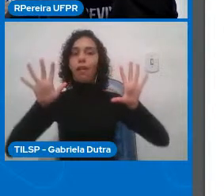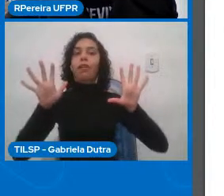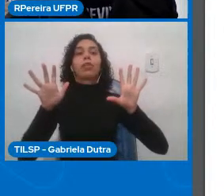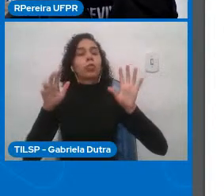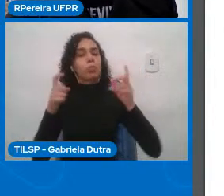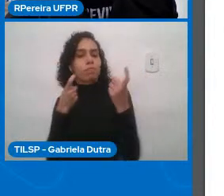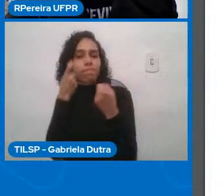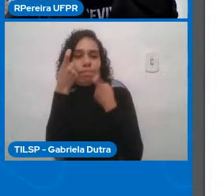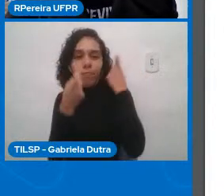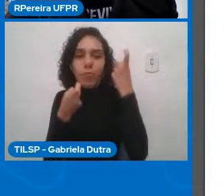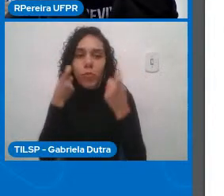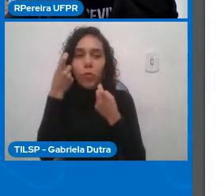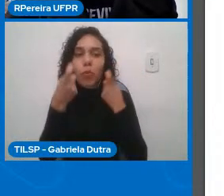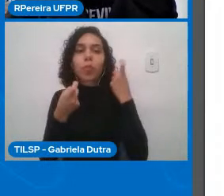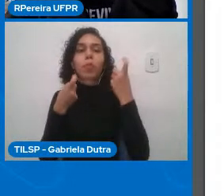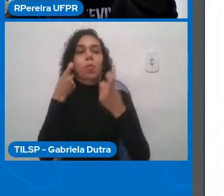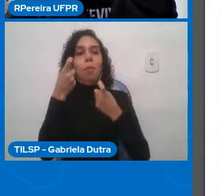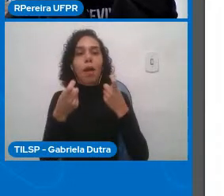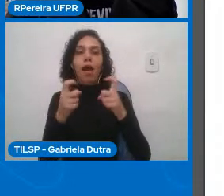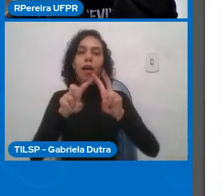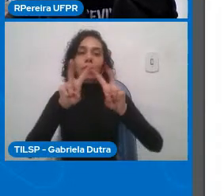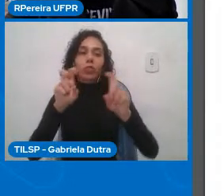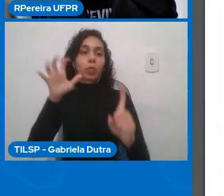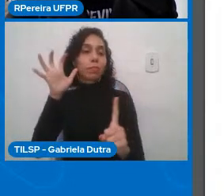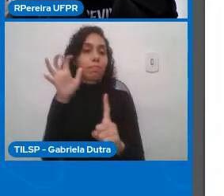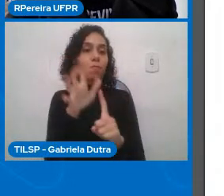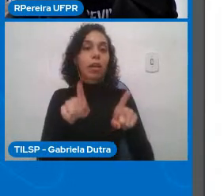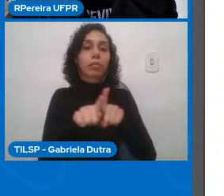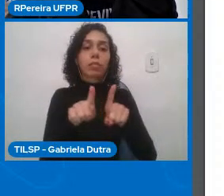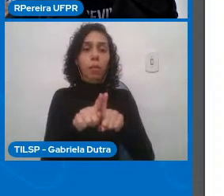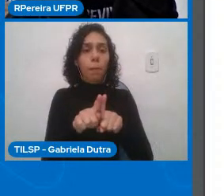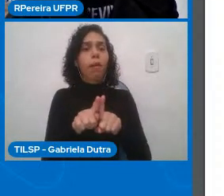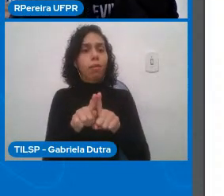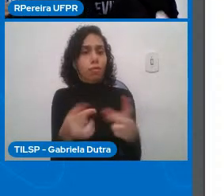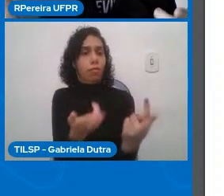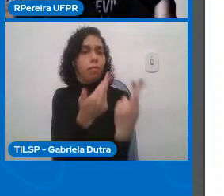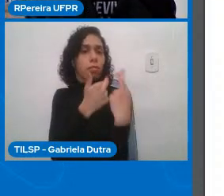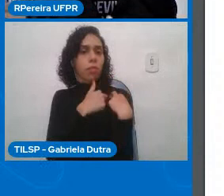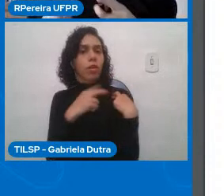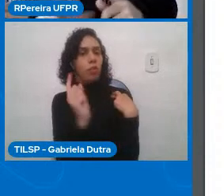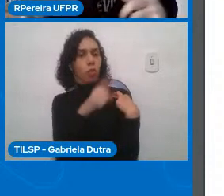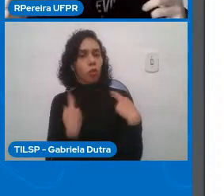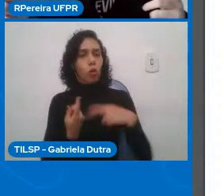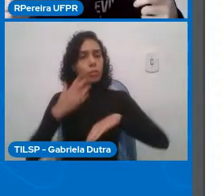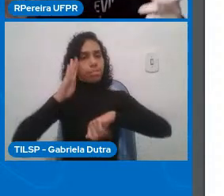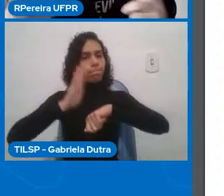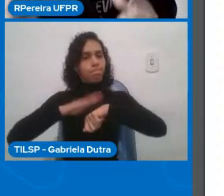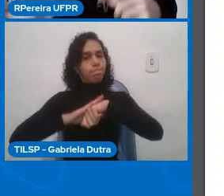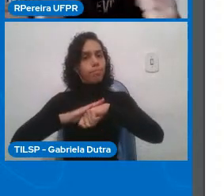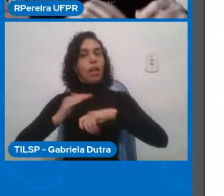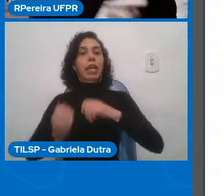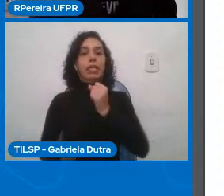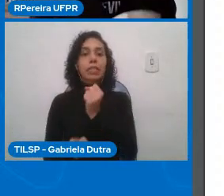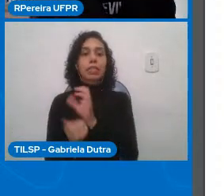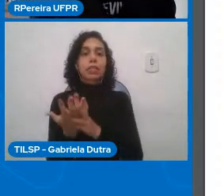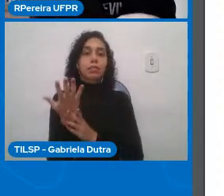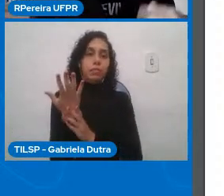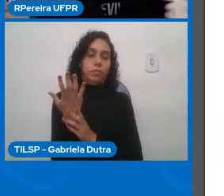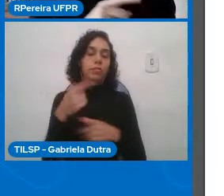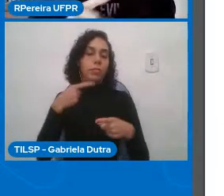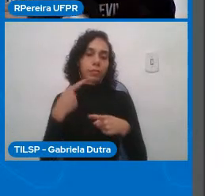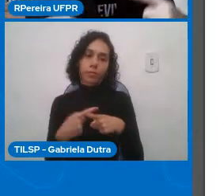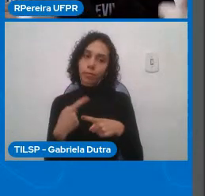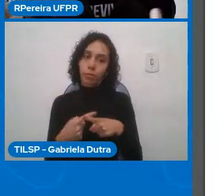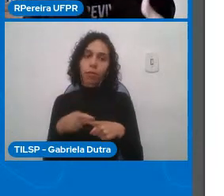questões dos impactos e da responsabilidade do que nós criamos tanto porque isso vai ser usado para